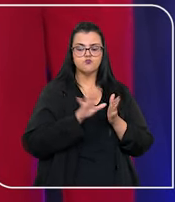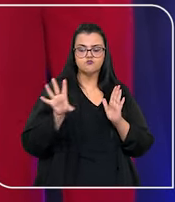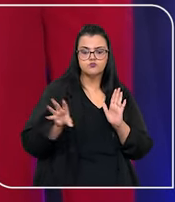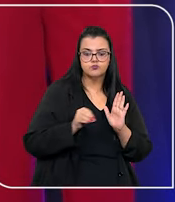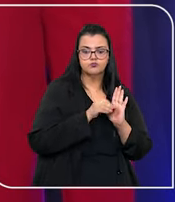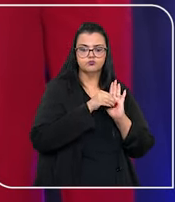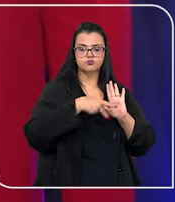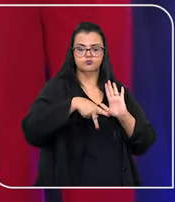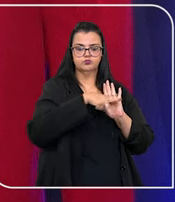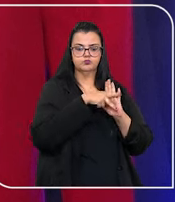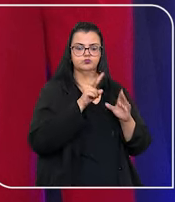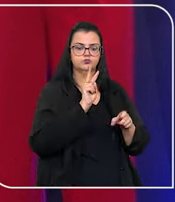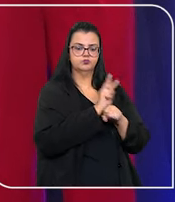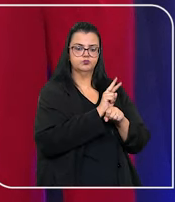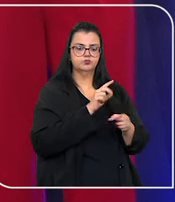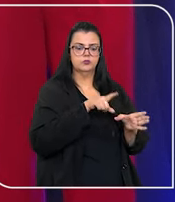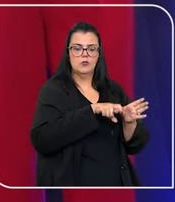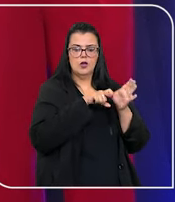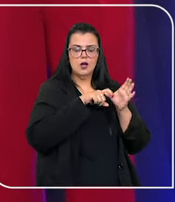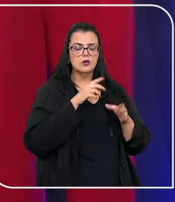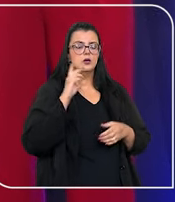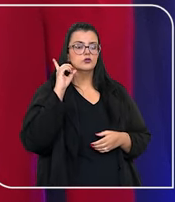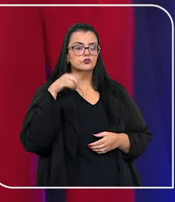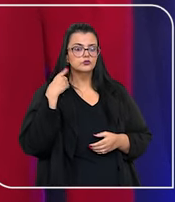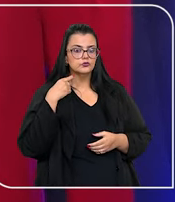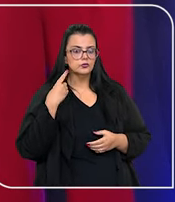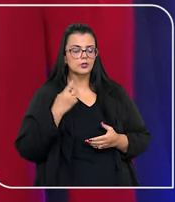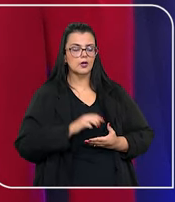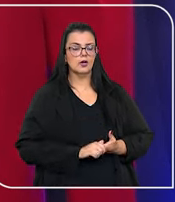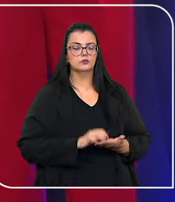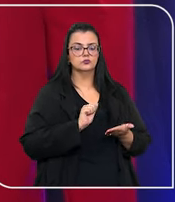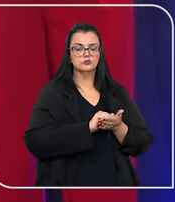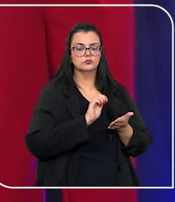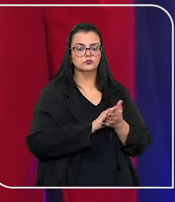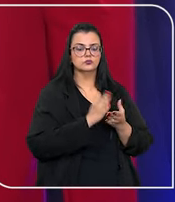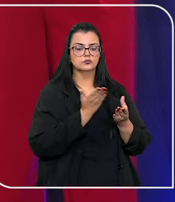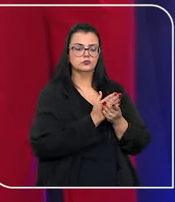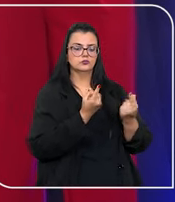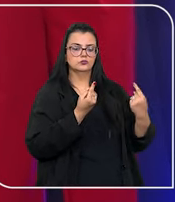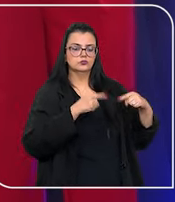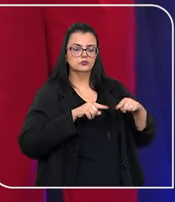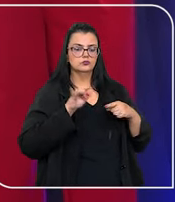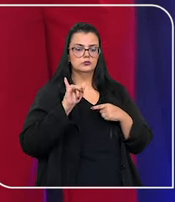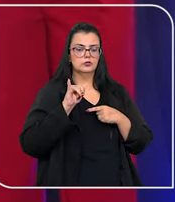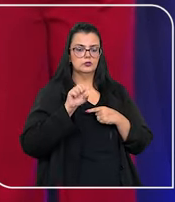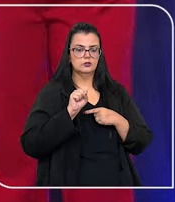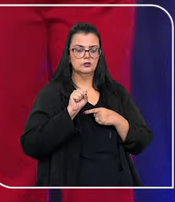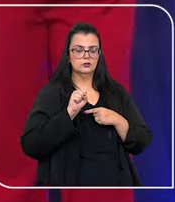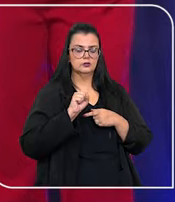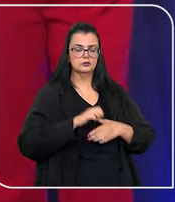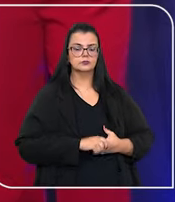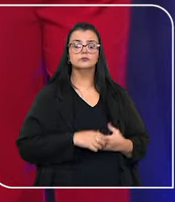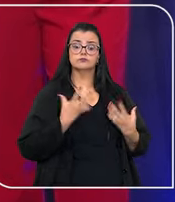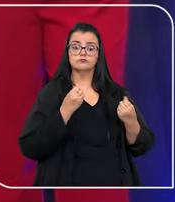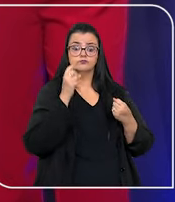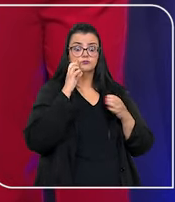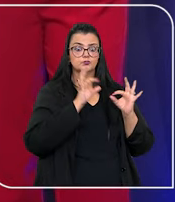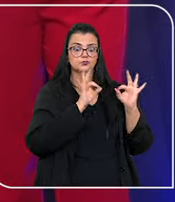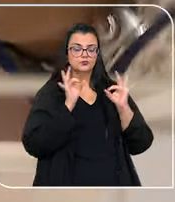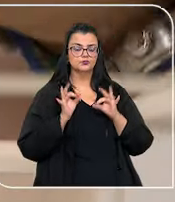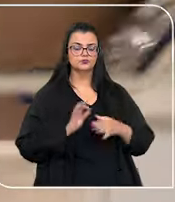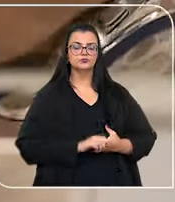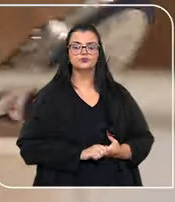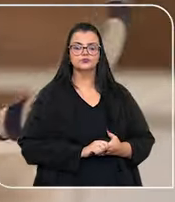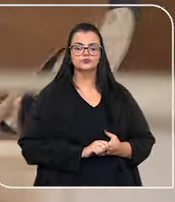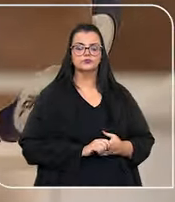penhorada para pagar advogado que atuou em um processo contra o INSS. Vamos conferir.